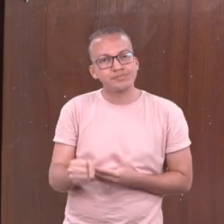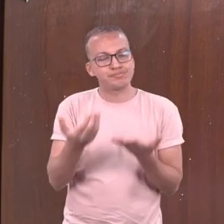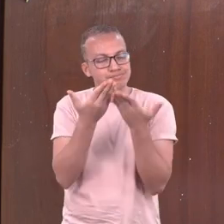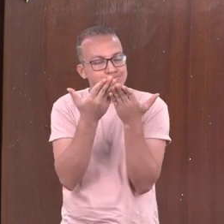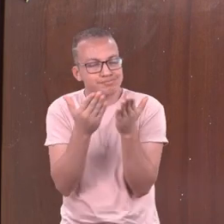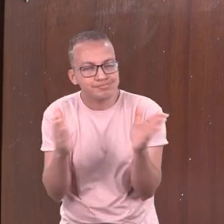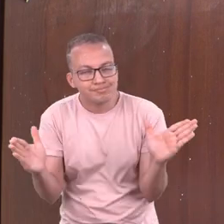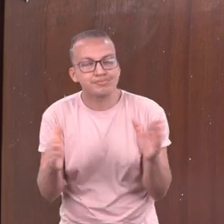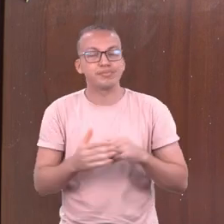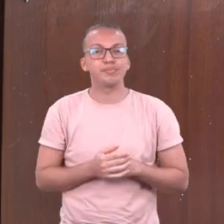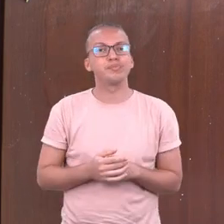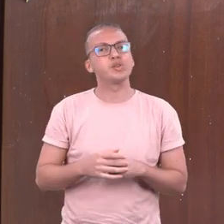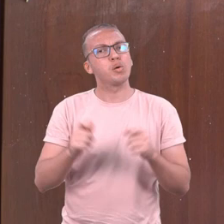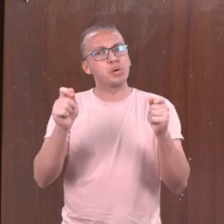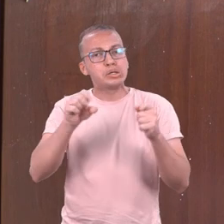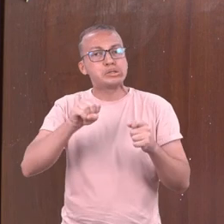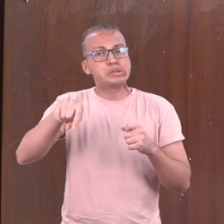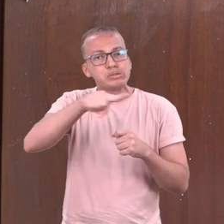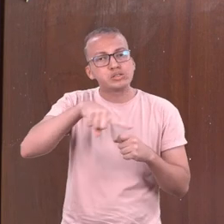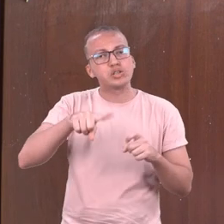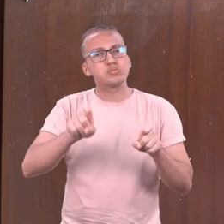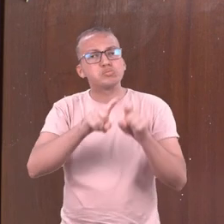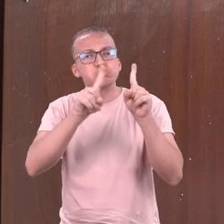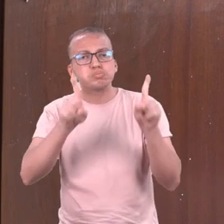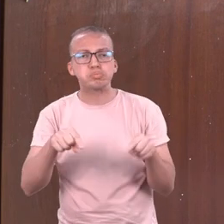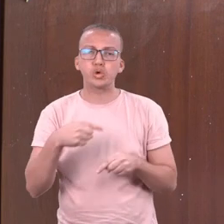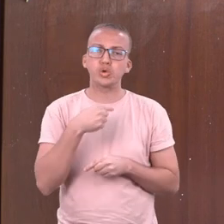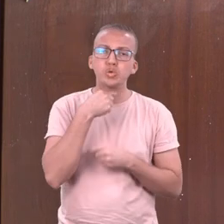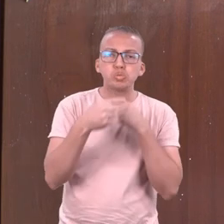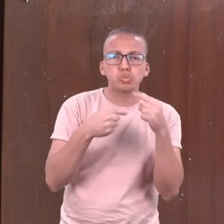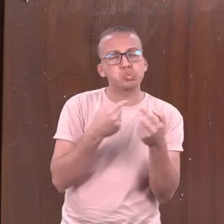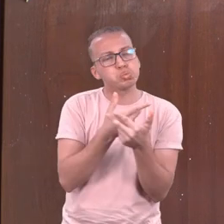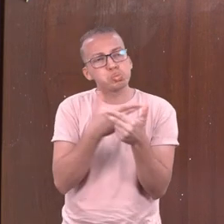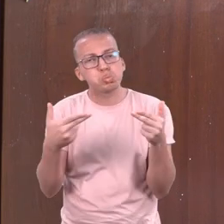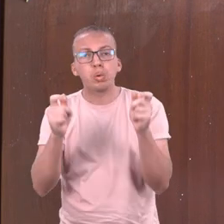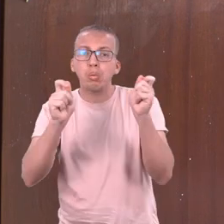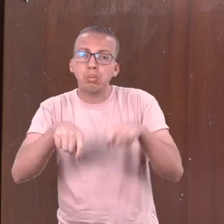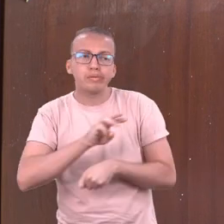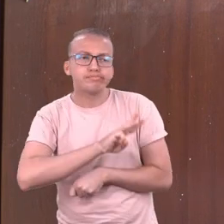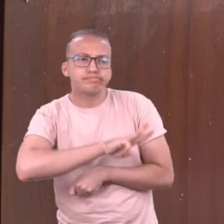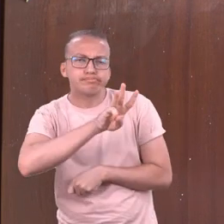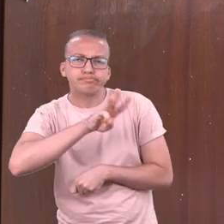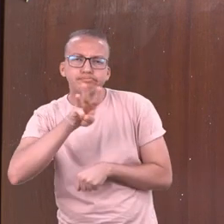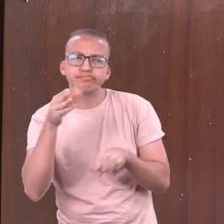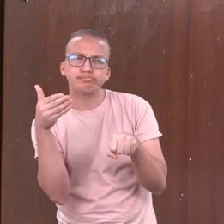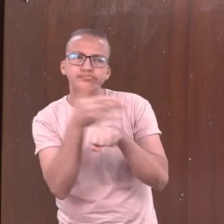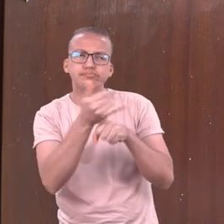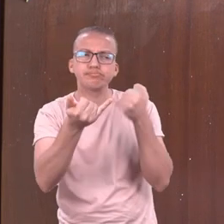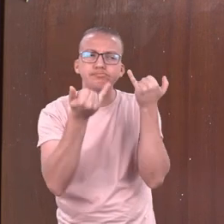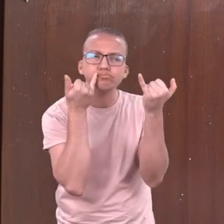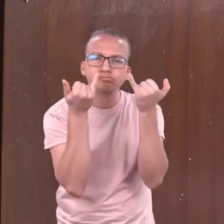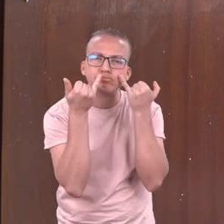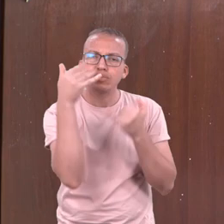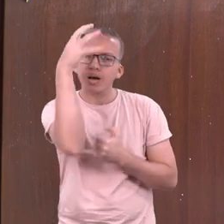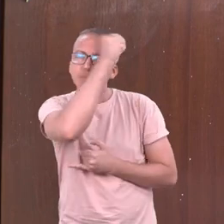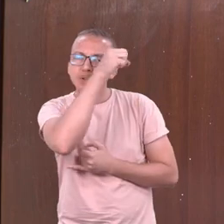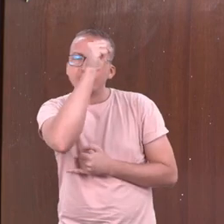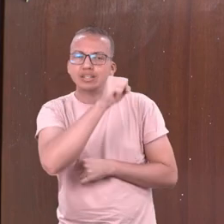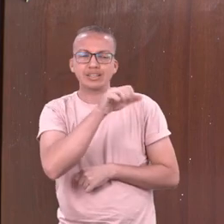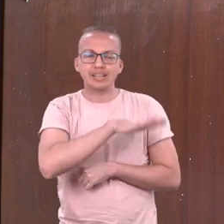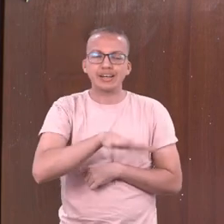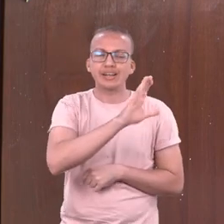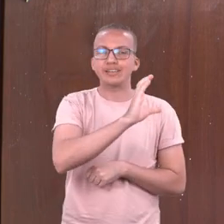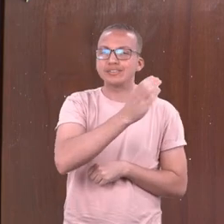e busca em nossa página informações sobre todas as atividades que a gente desenvolve relacionadas à ciência e tecnologia.